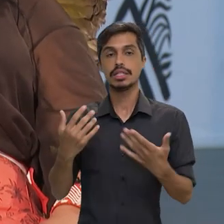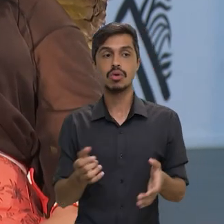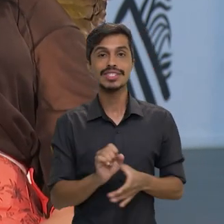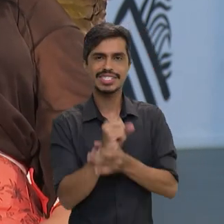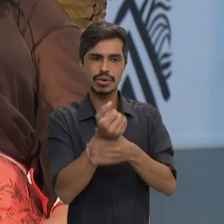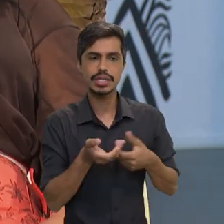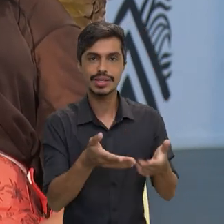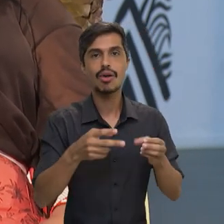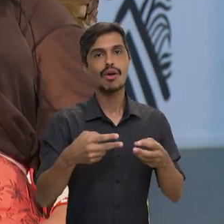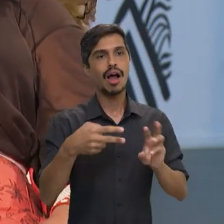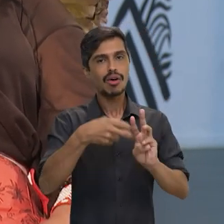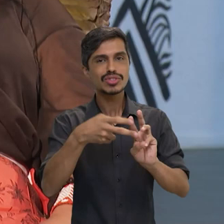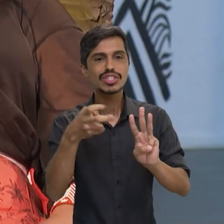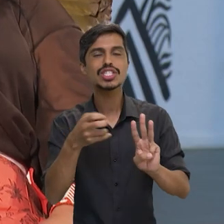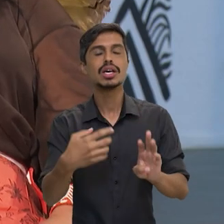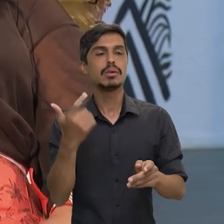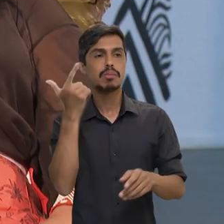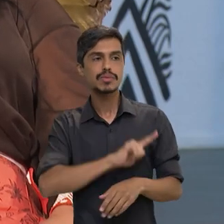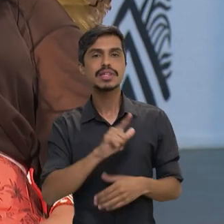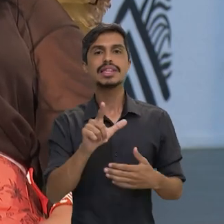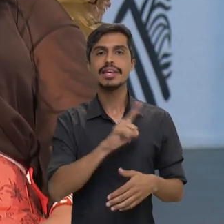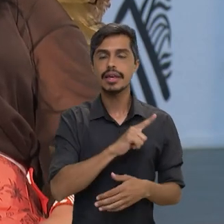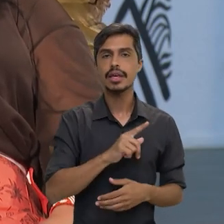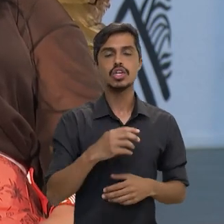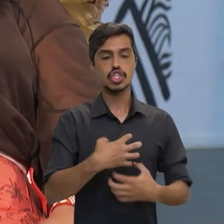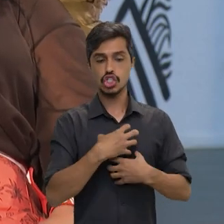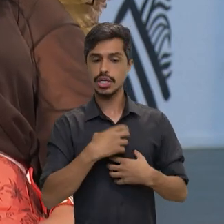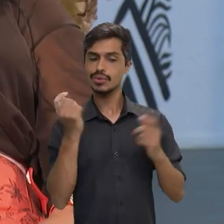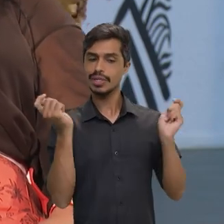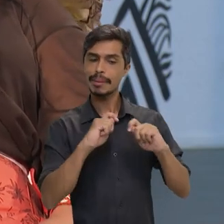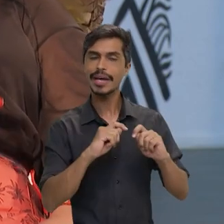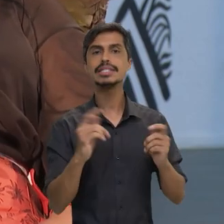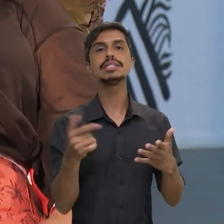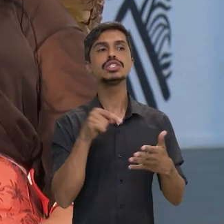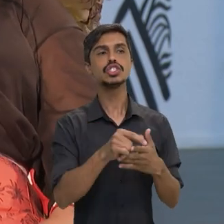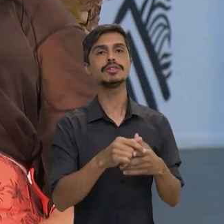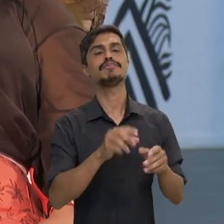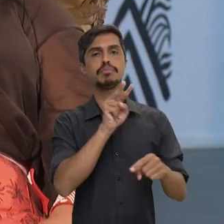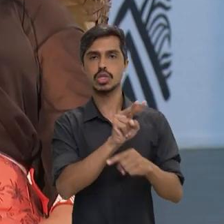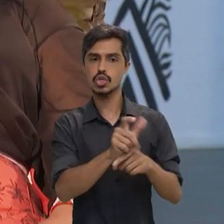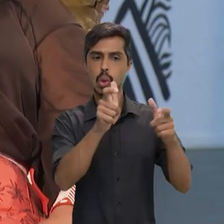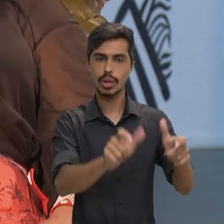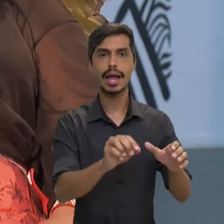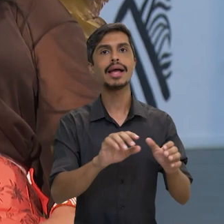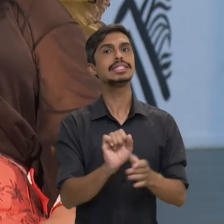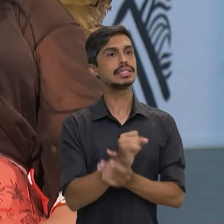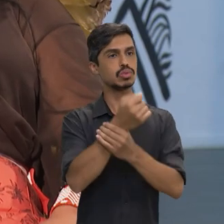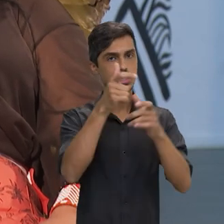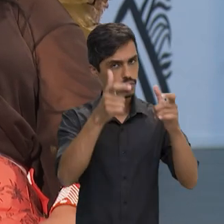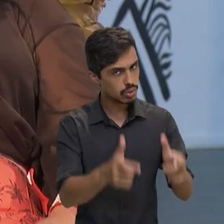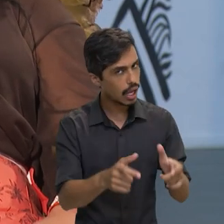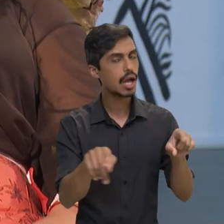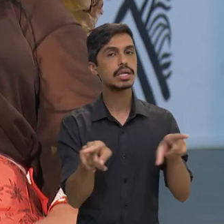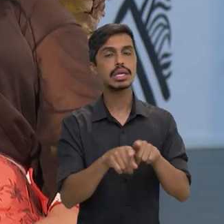indígenas possam ter as condições ali suficientes, né? Para proteger o território, para ter segurança dentro desses